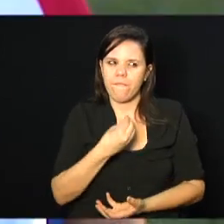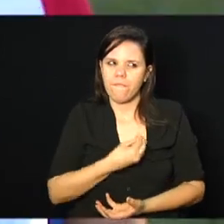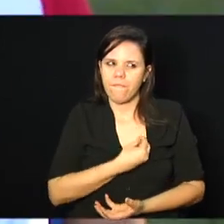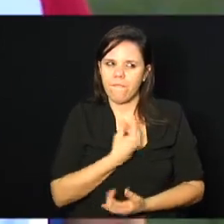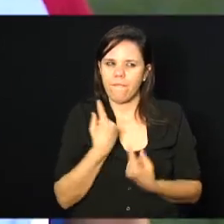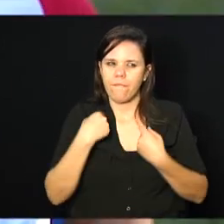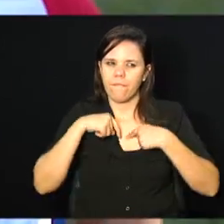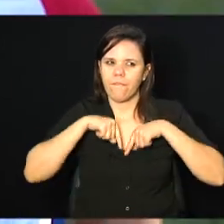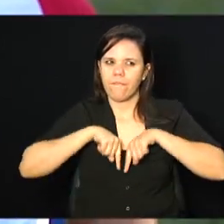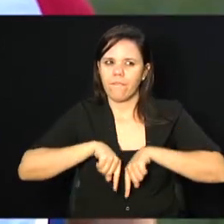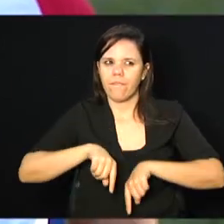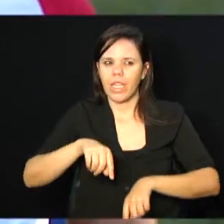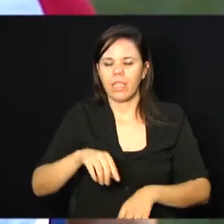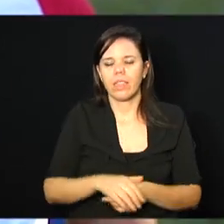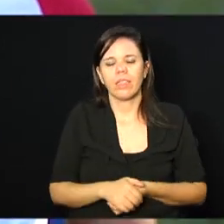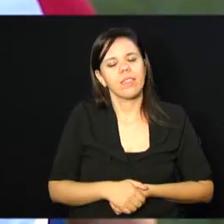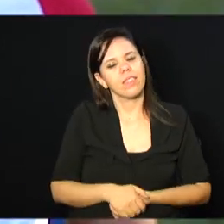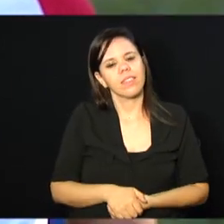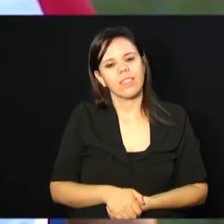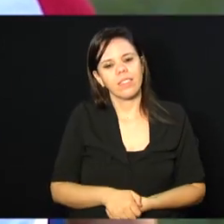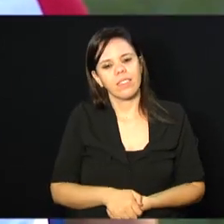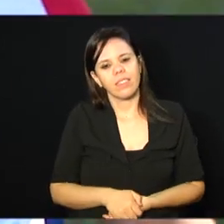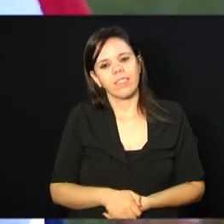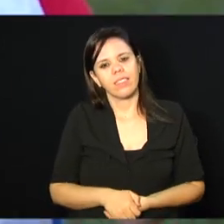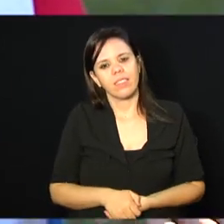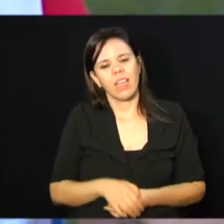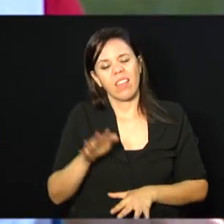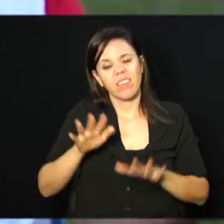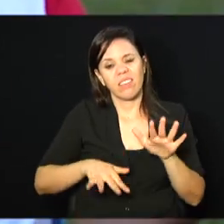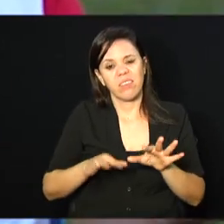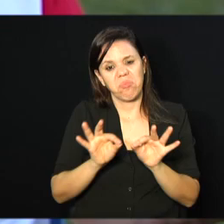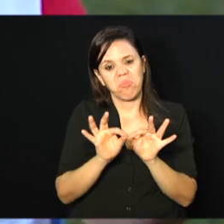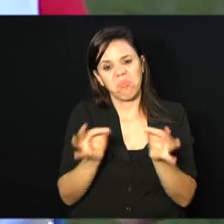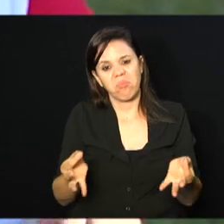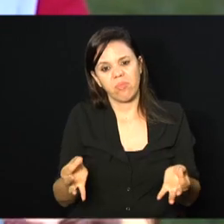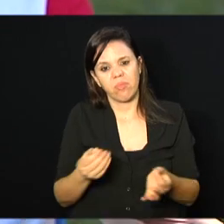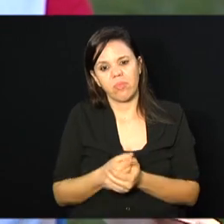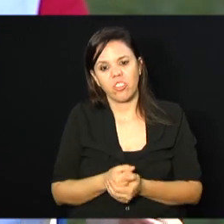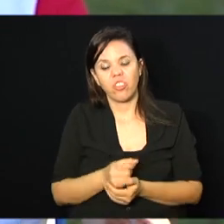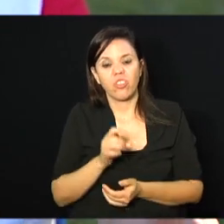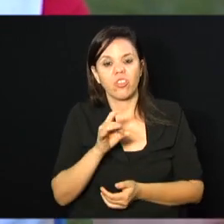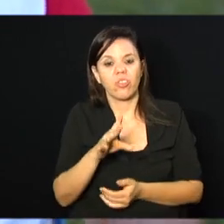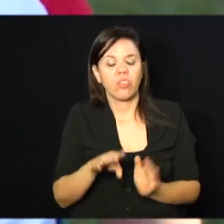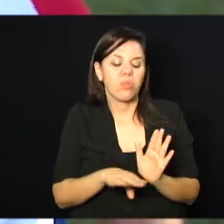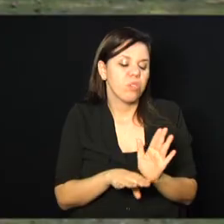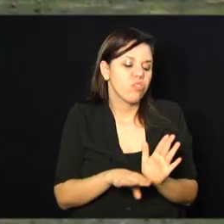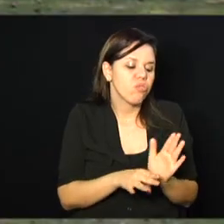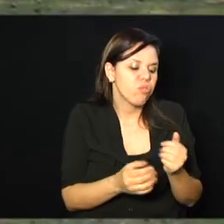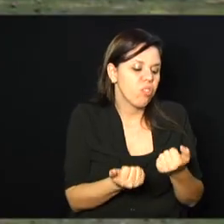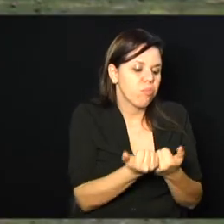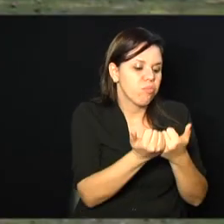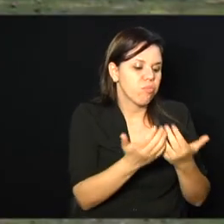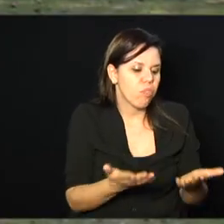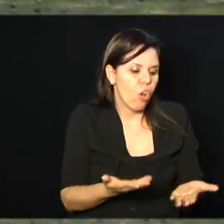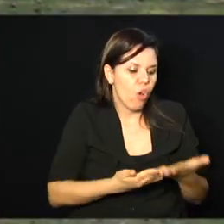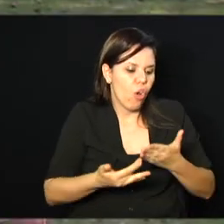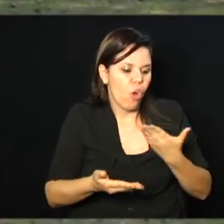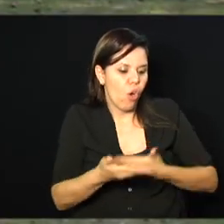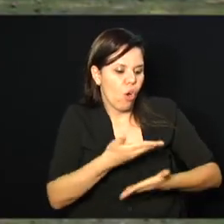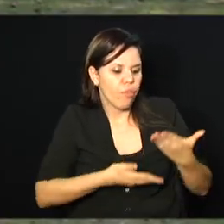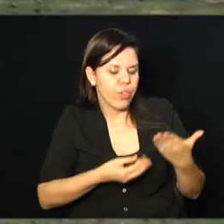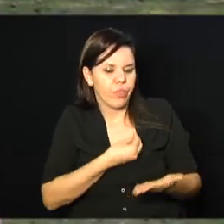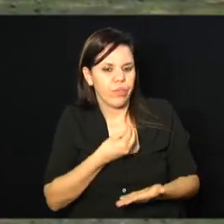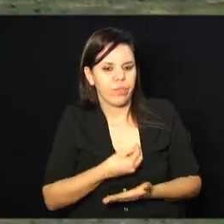Mudou o olhar. E, às vezes, né, uma coisa assim, é só conviver, né? O convívio. E aí,